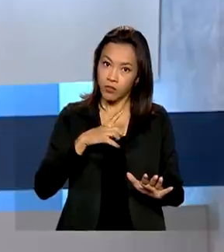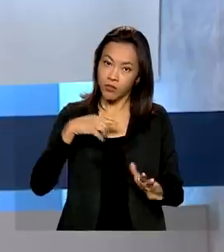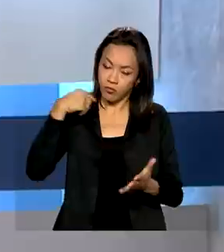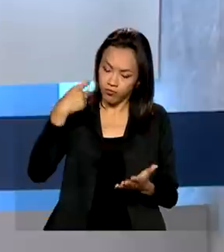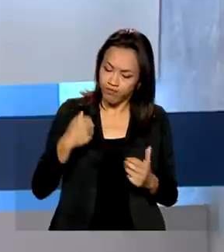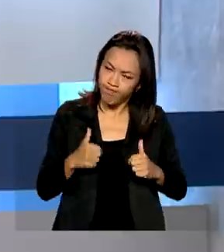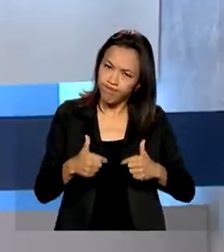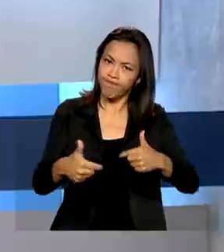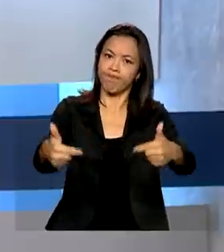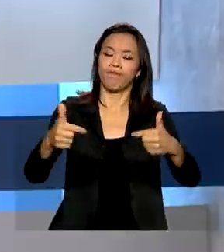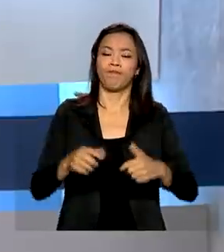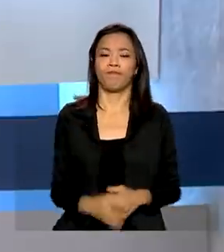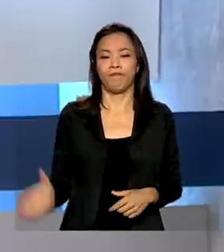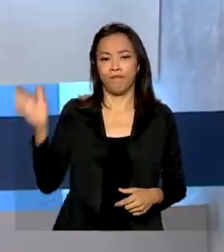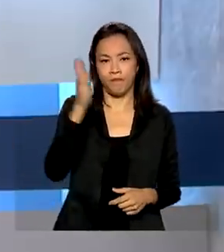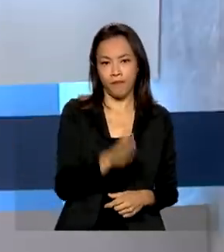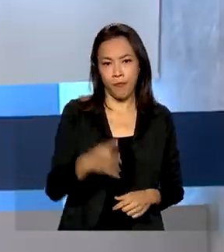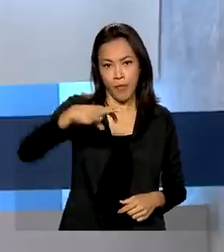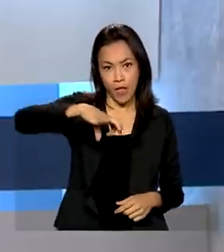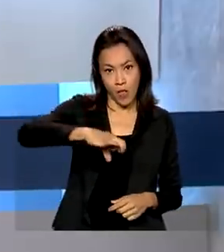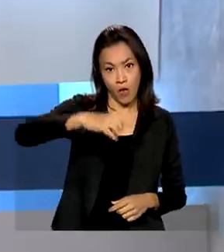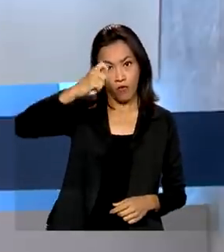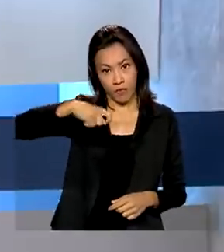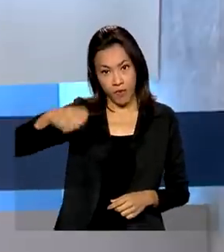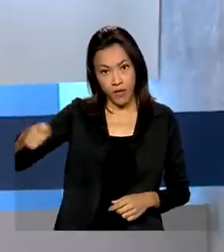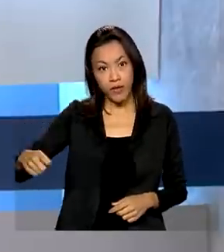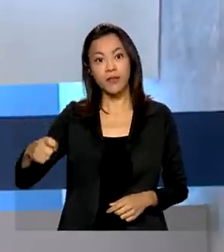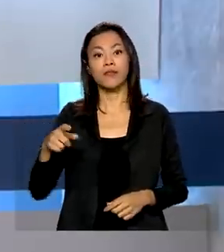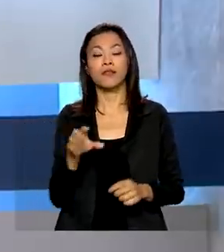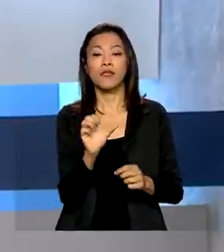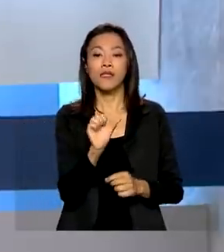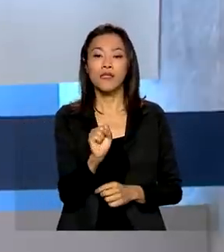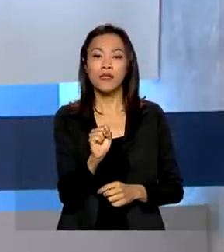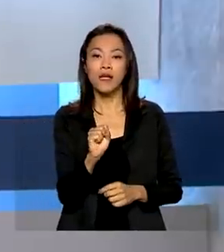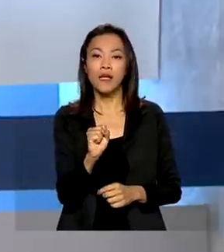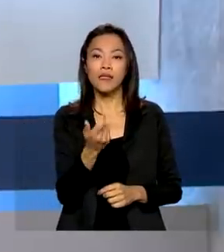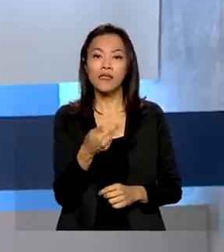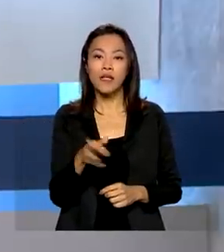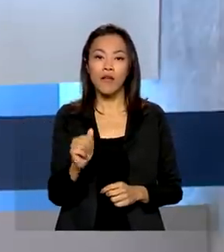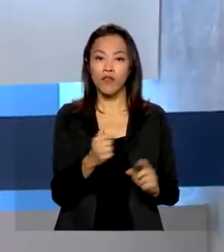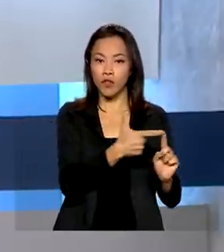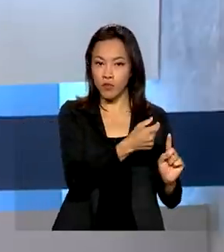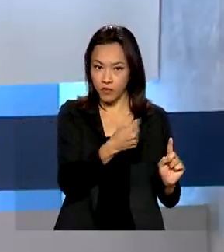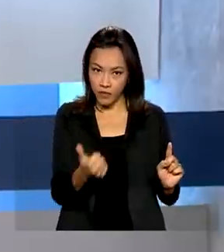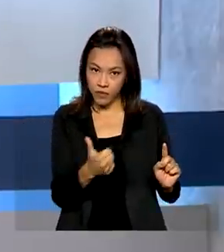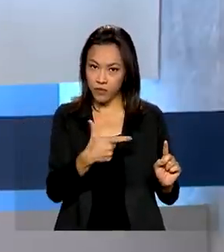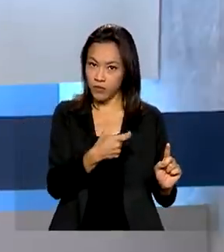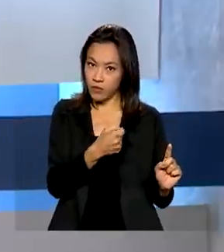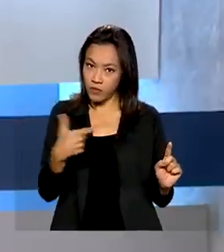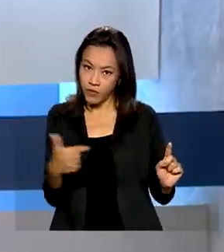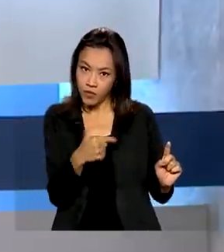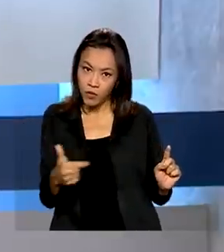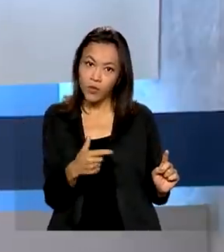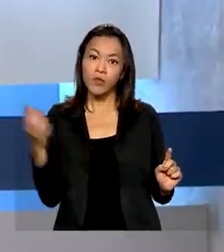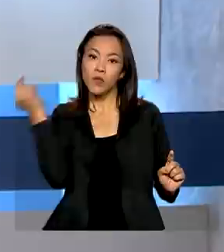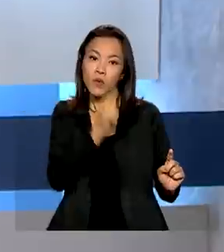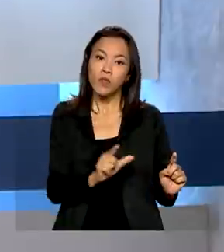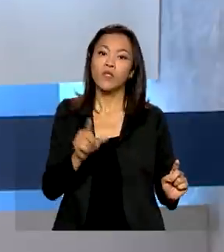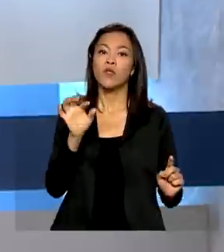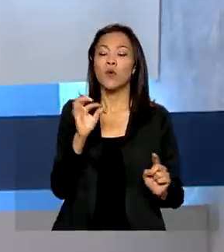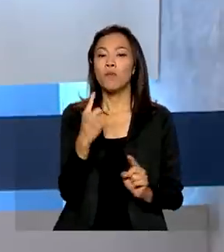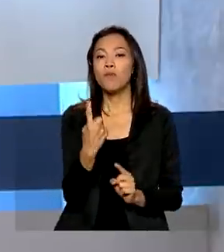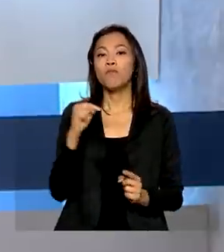Em nove meses da safra 2021-2022, o crédito rural atingiu 1.409